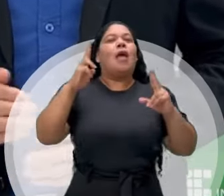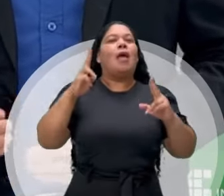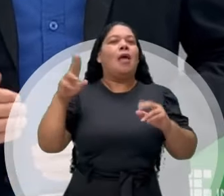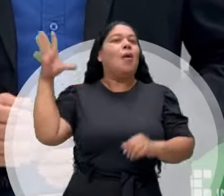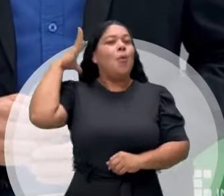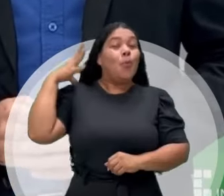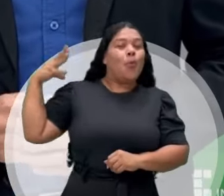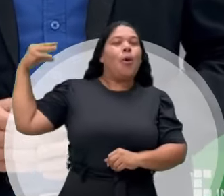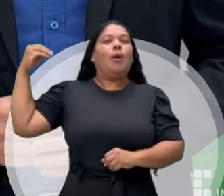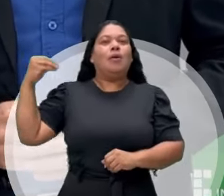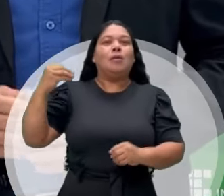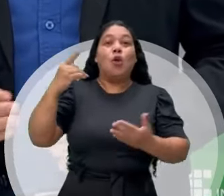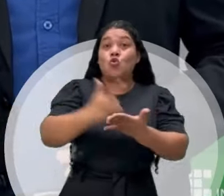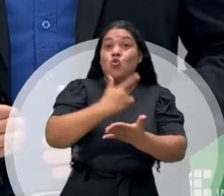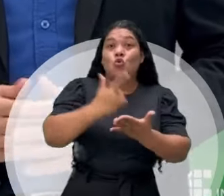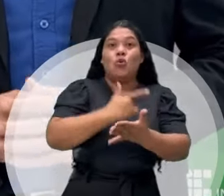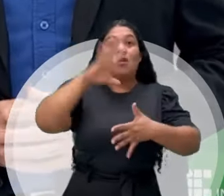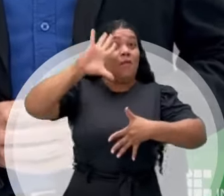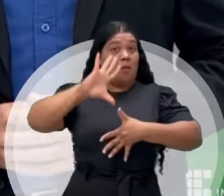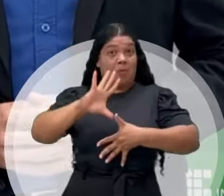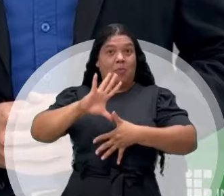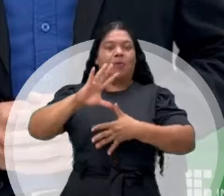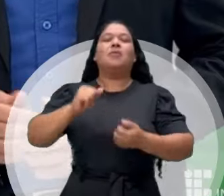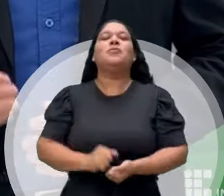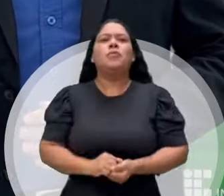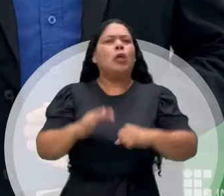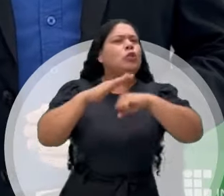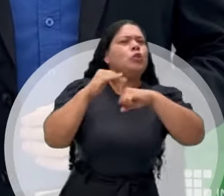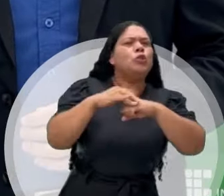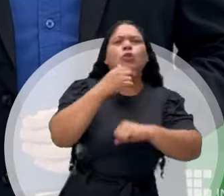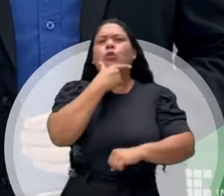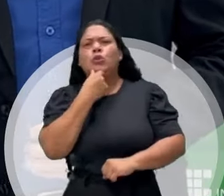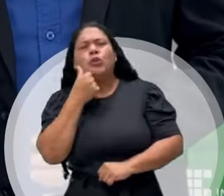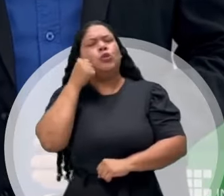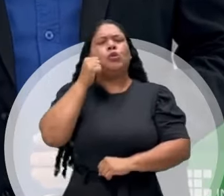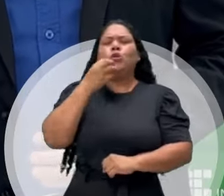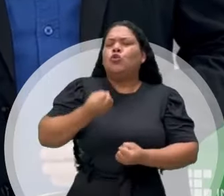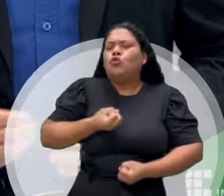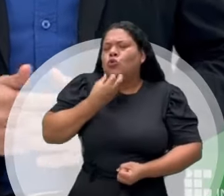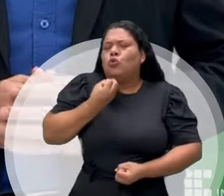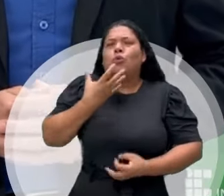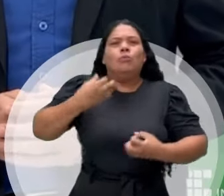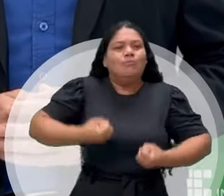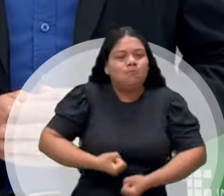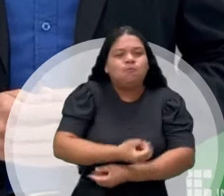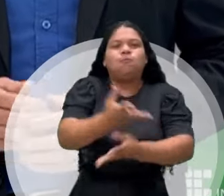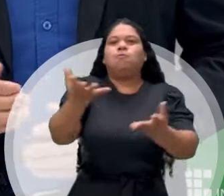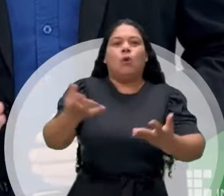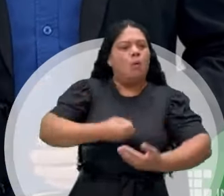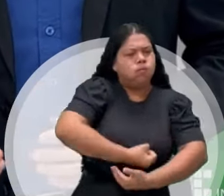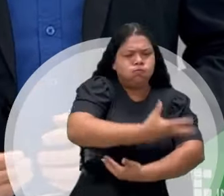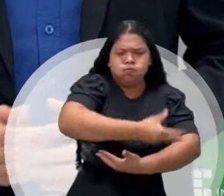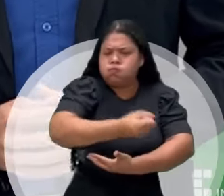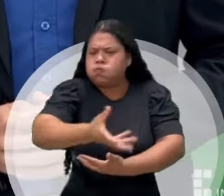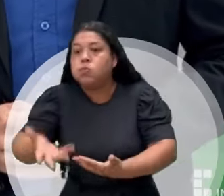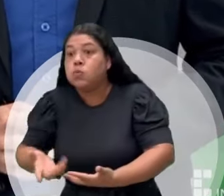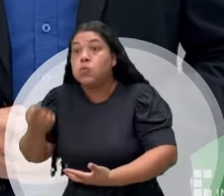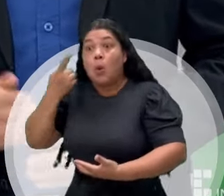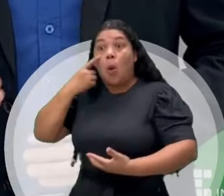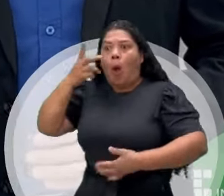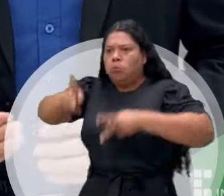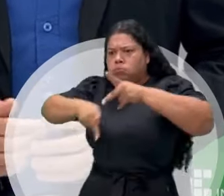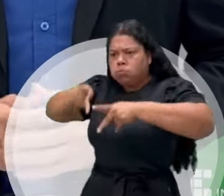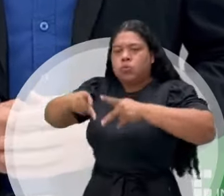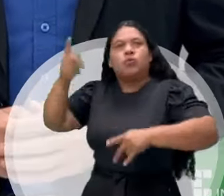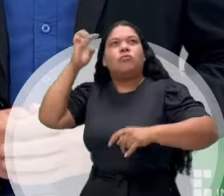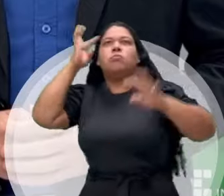Alves, colhidas no poema O Livro e a Média. Ó bendito, bendita, que semeia livros, livros à mão cheia